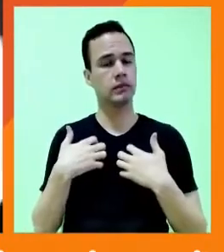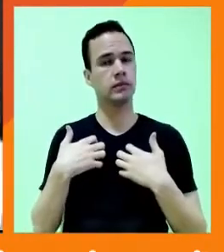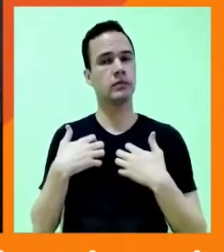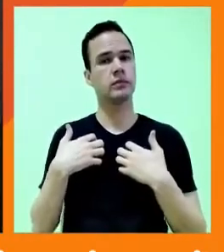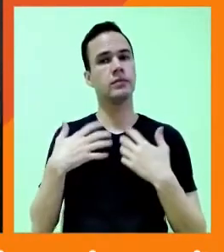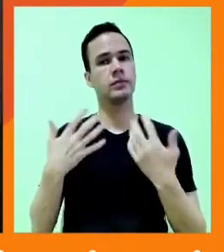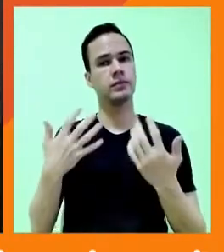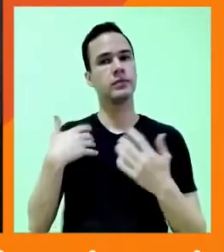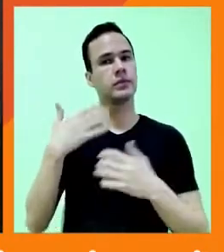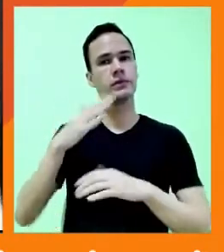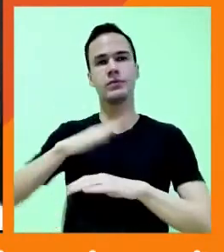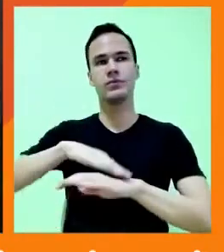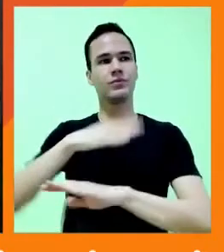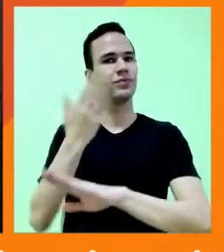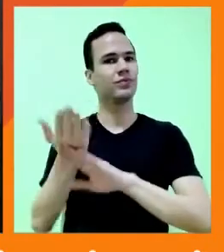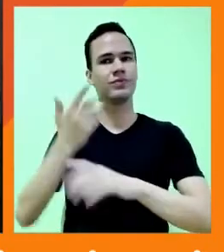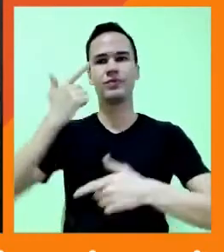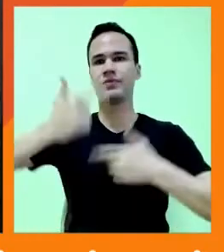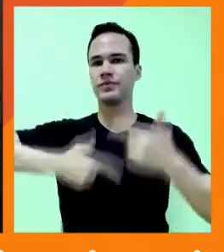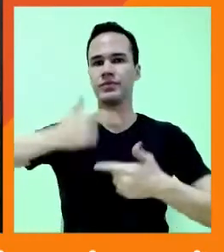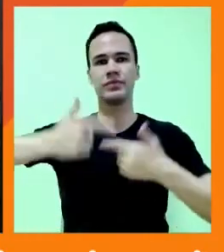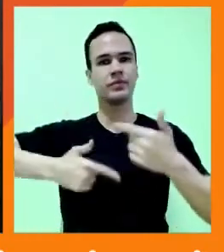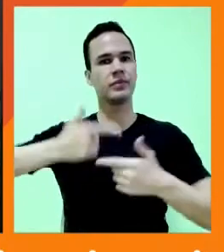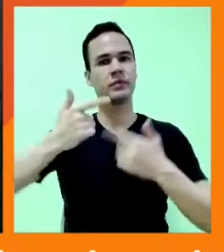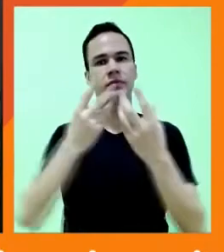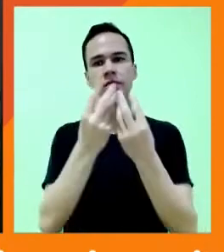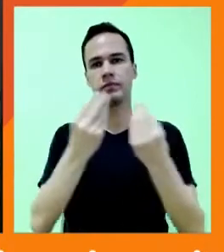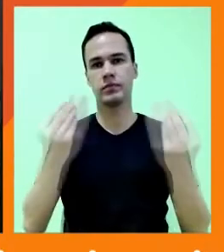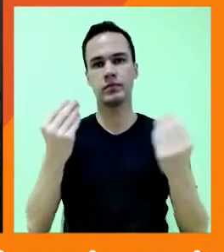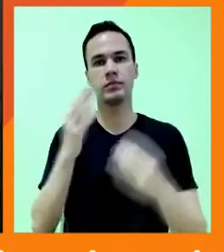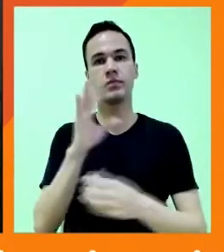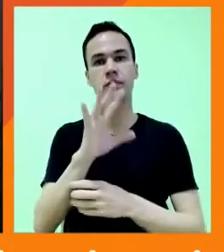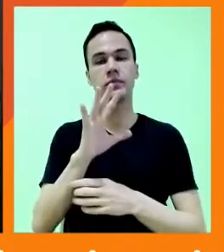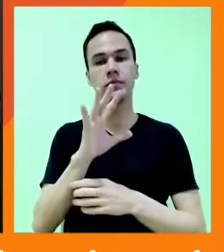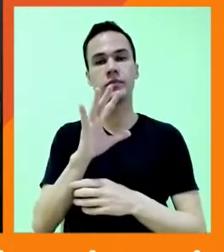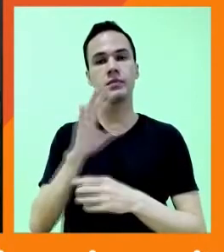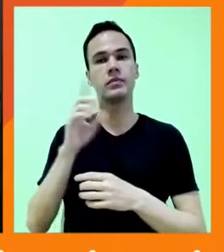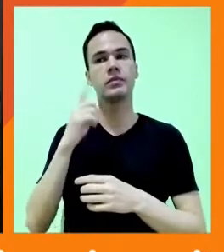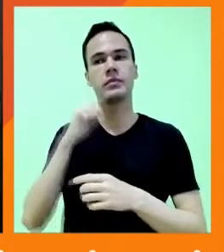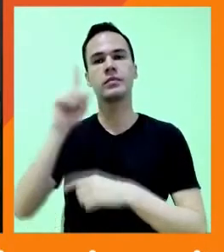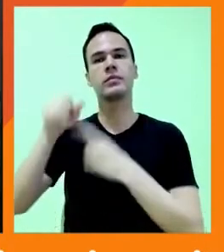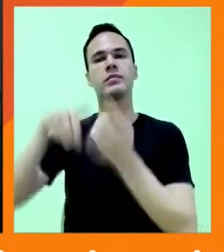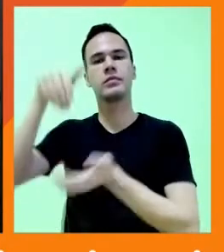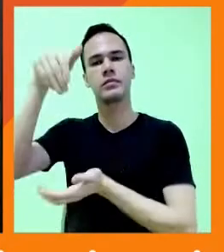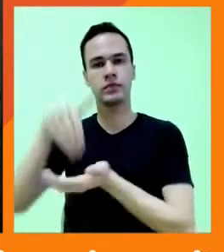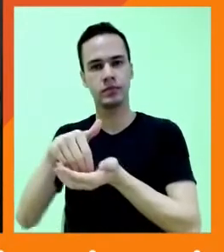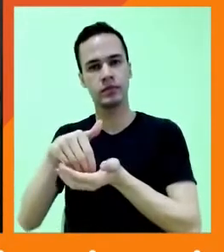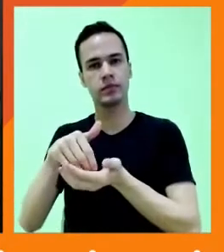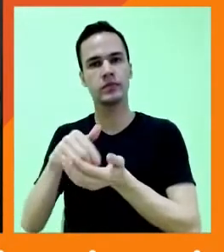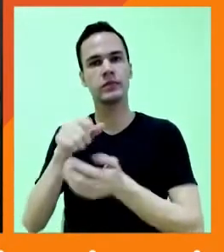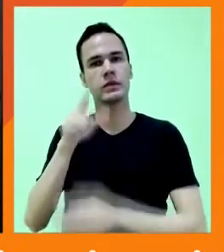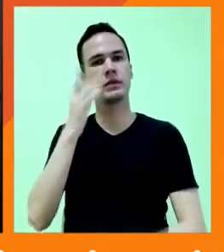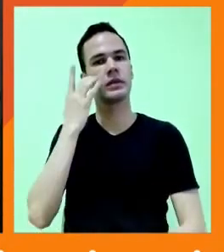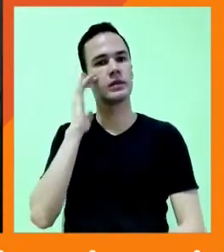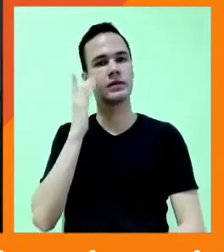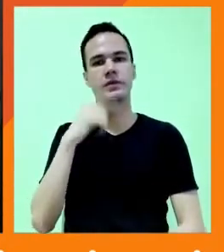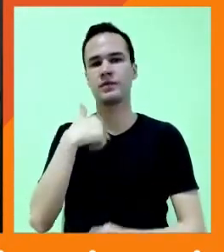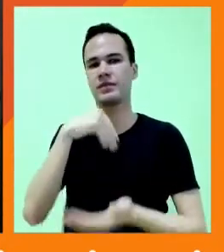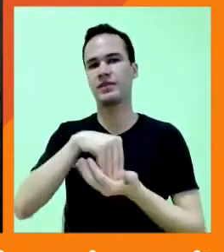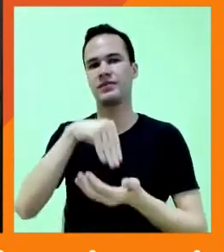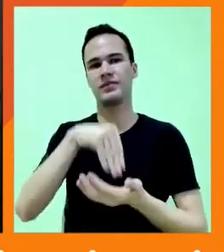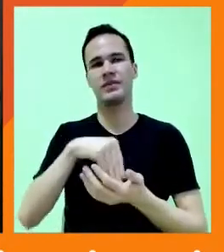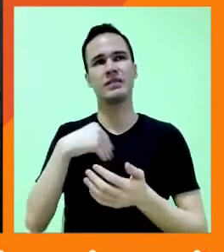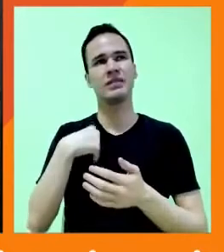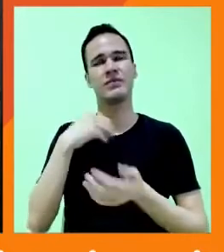trabalhando, fazendo muita coisa e ainda assim ao final do dia você acha que não fez o suficiente, se cobra para fazer